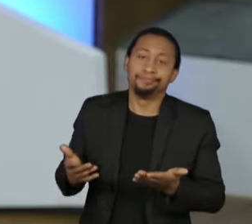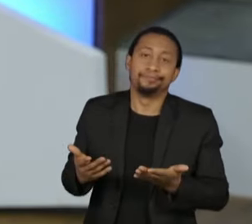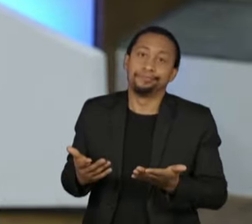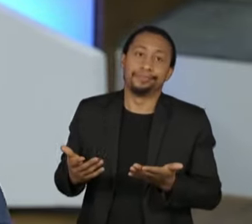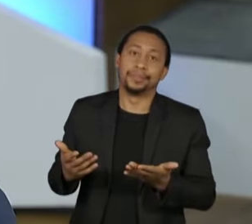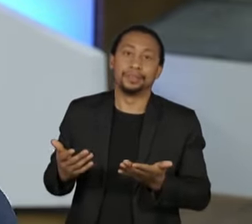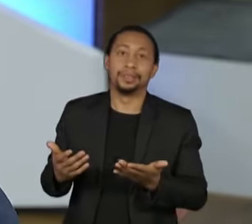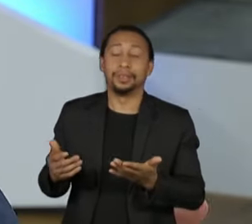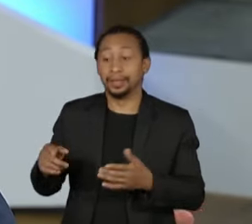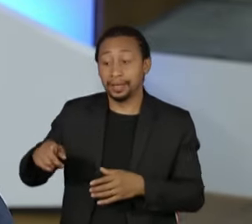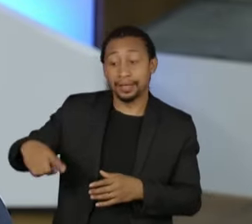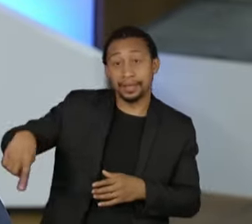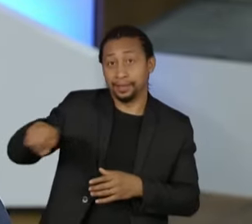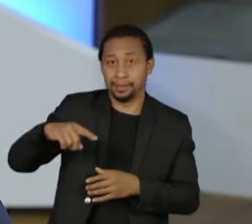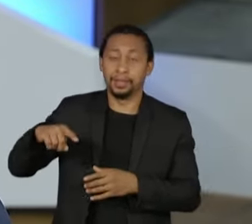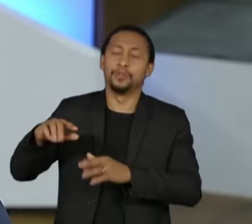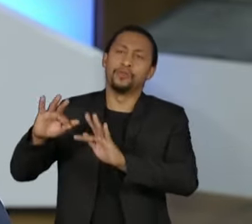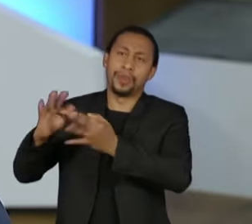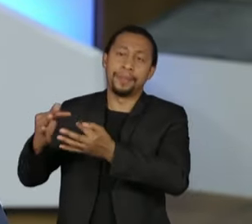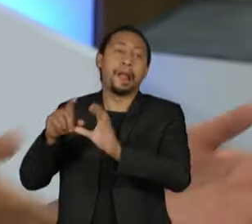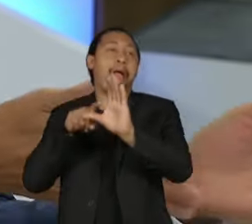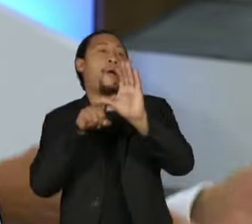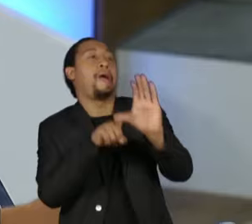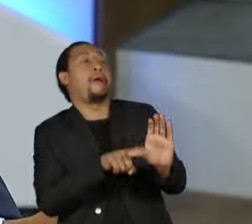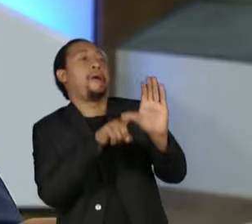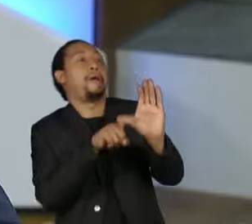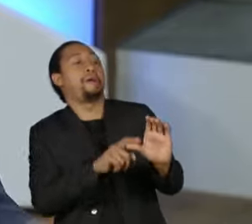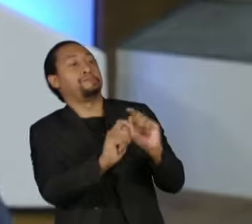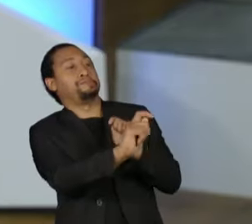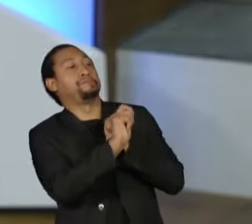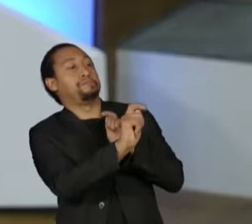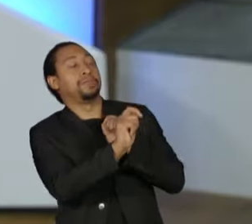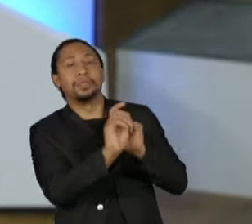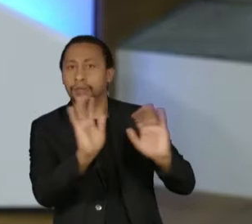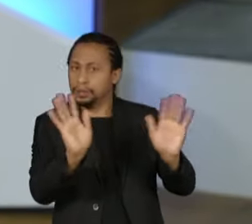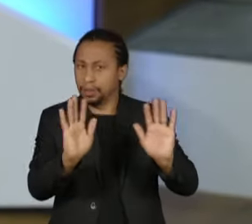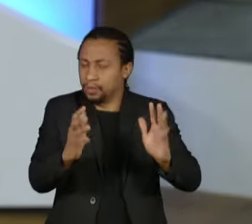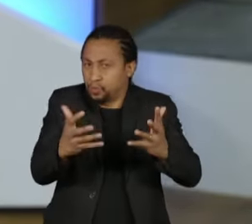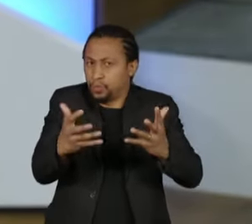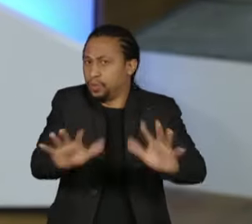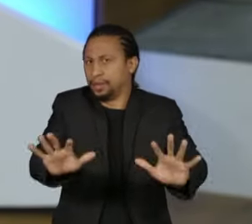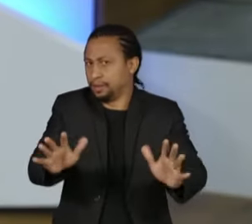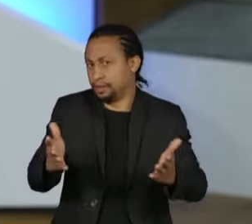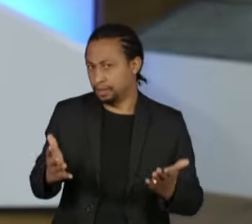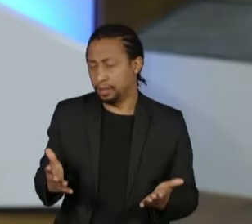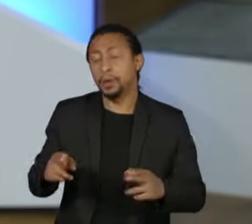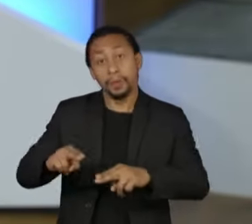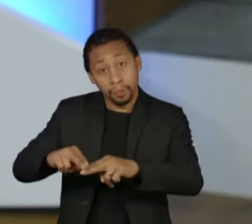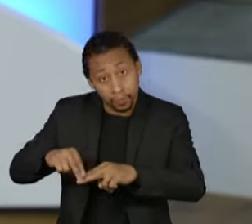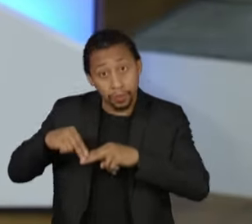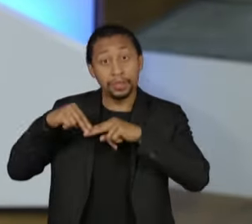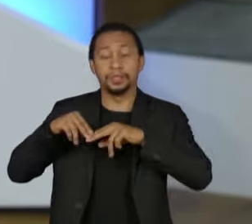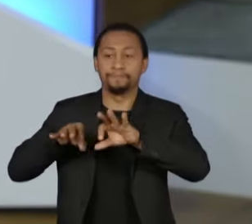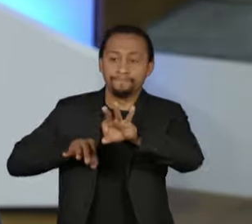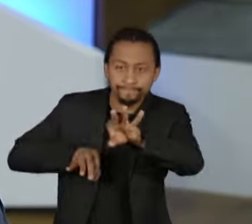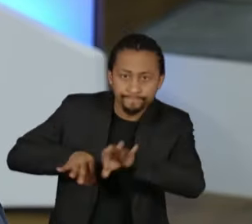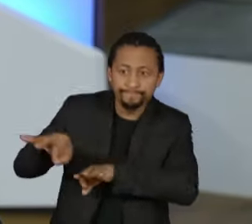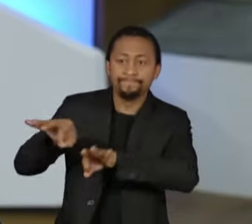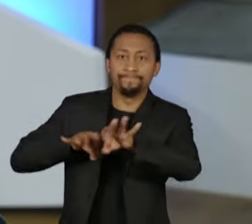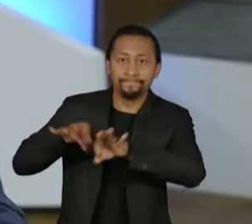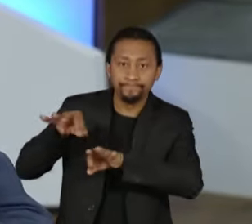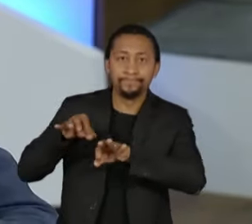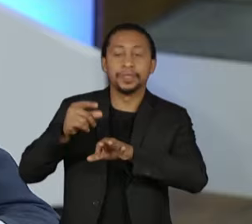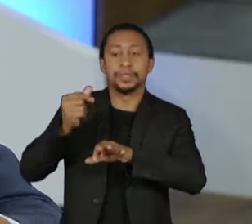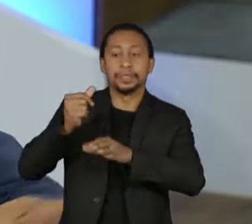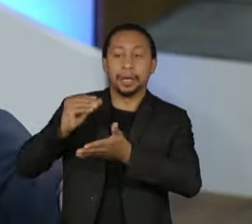prossigam dependendo de transferência de renda. Por isso que precisa ter as condições para financiamento,